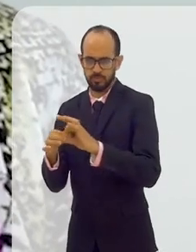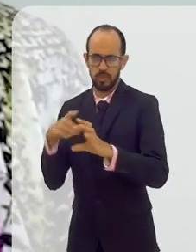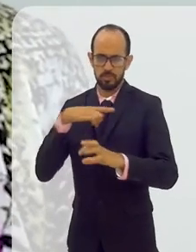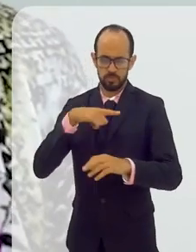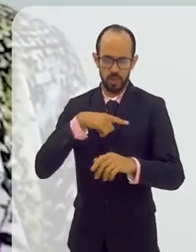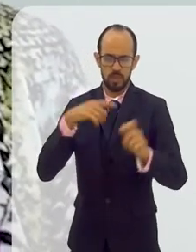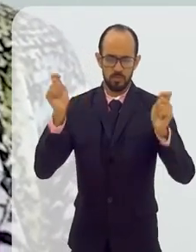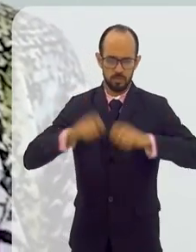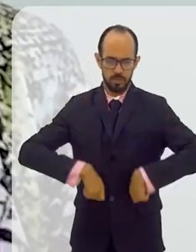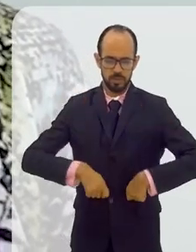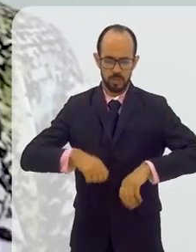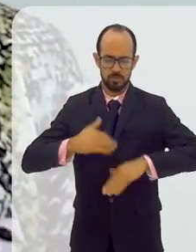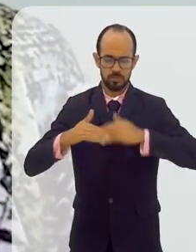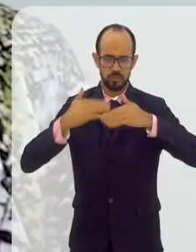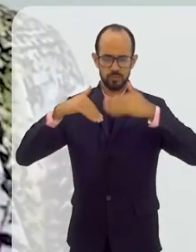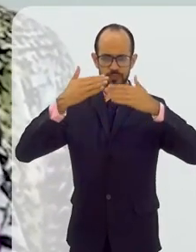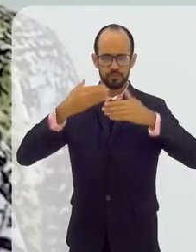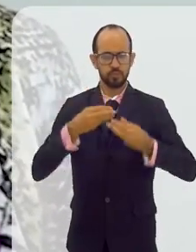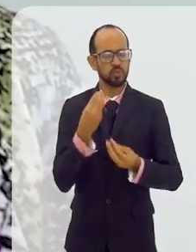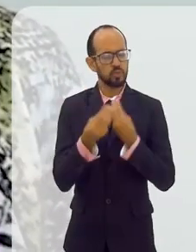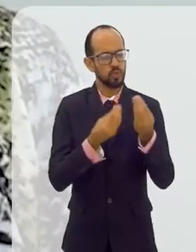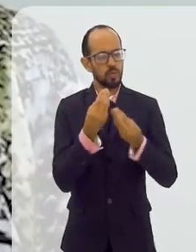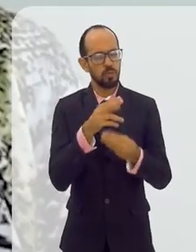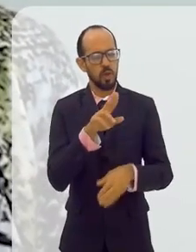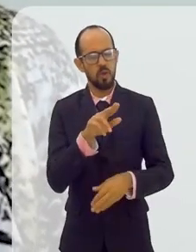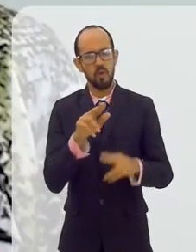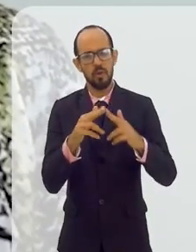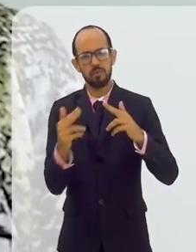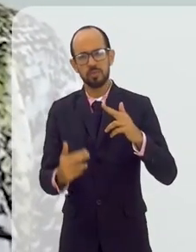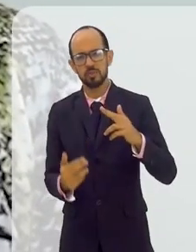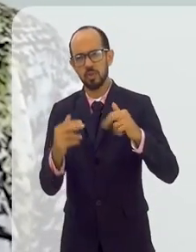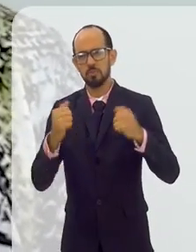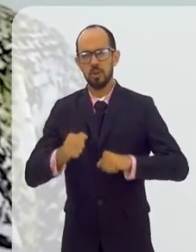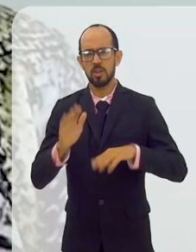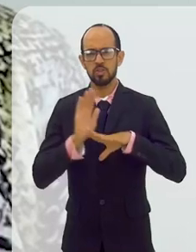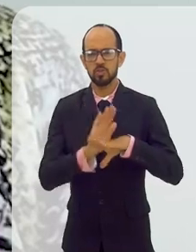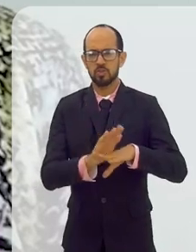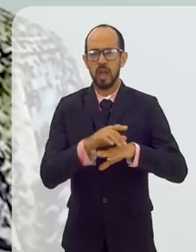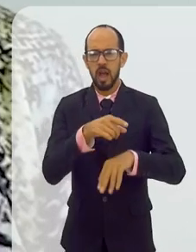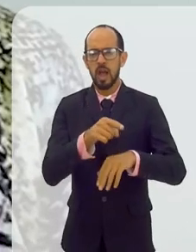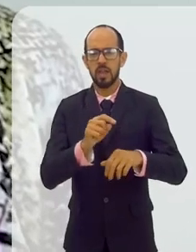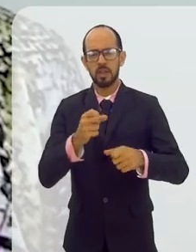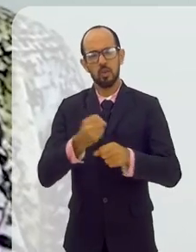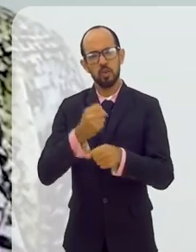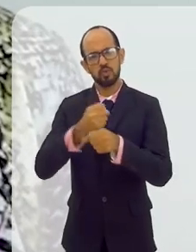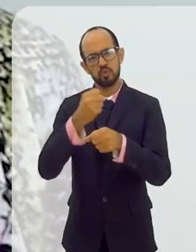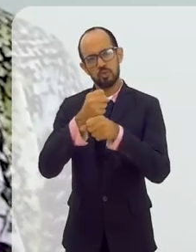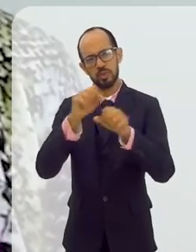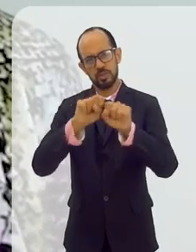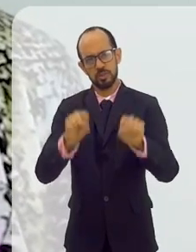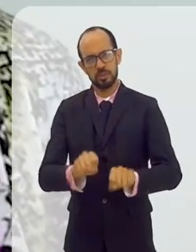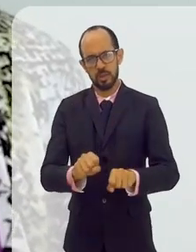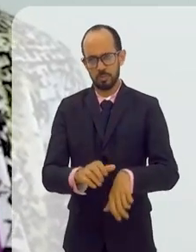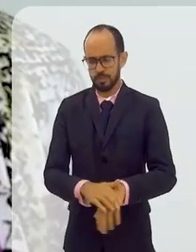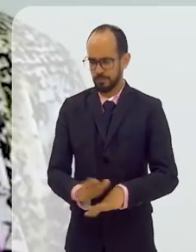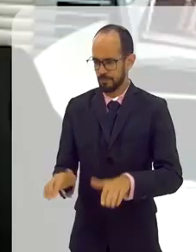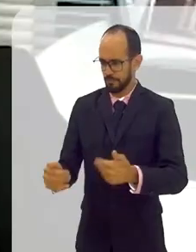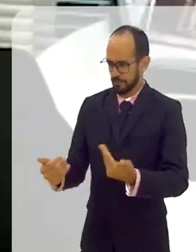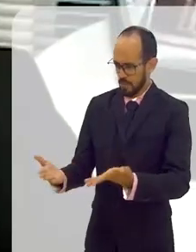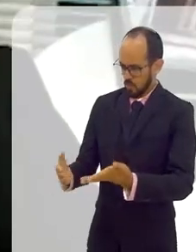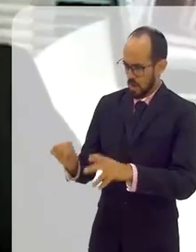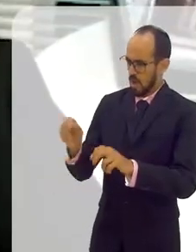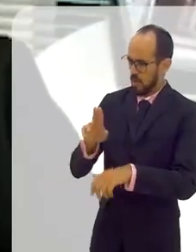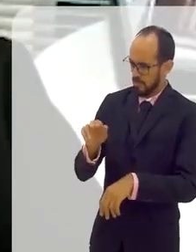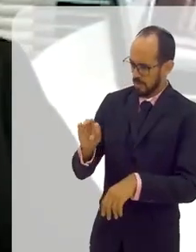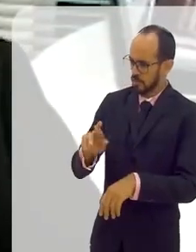todo um potencial a ser desenvolvido. Como a UFRJ pode ajudar e participar da construção desse sistema? A